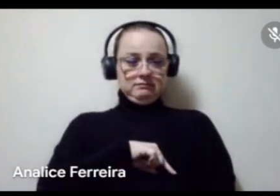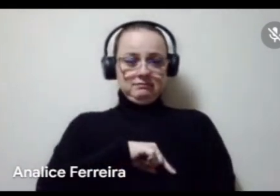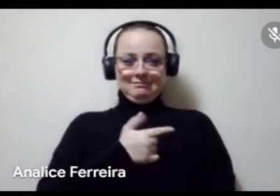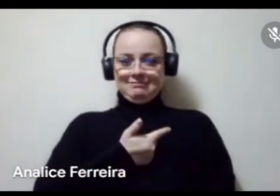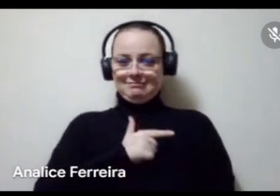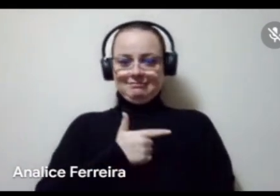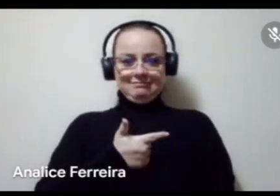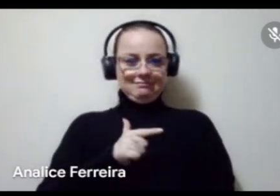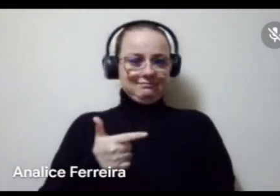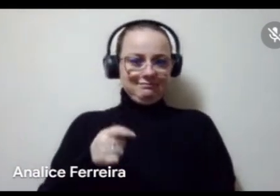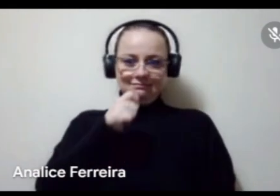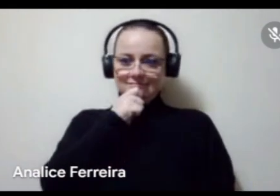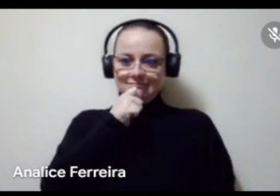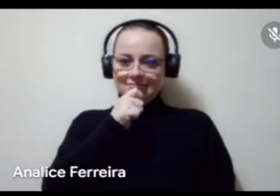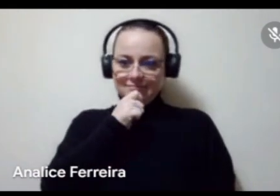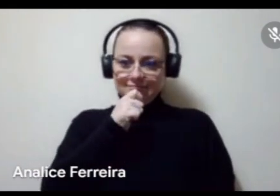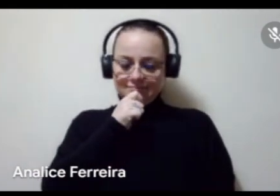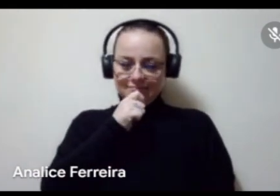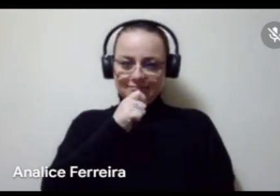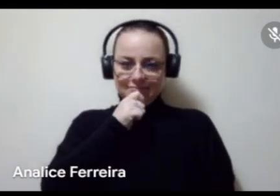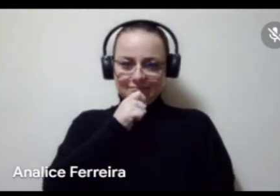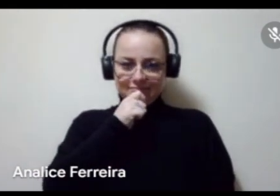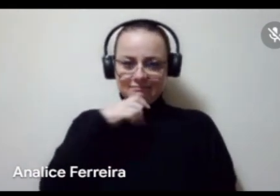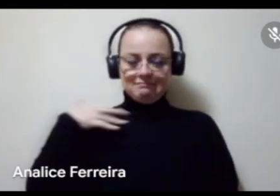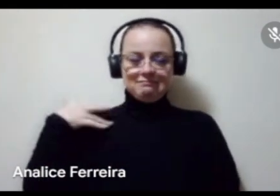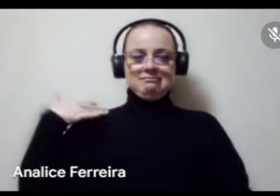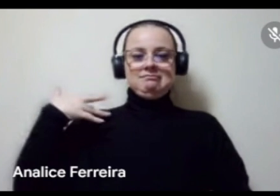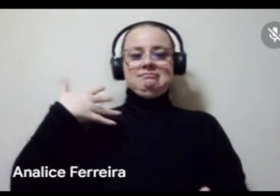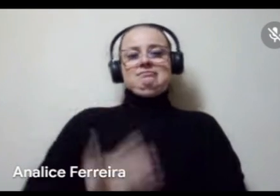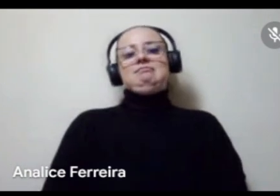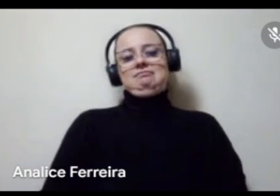ainda um, uma trajetória, né, de,